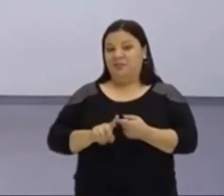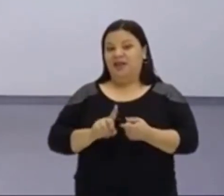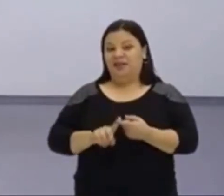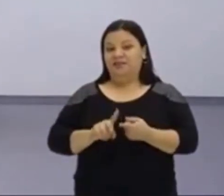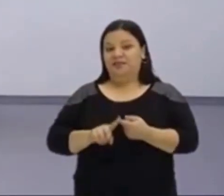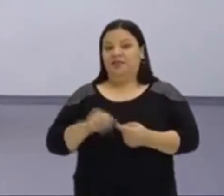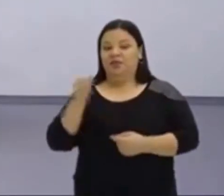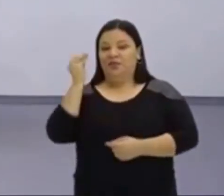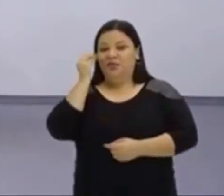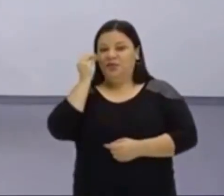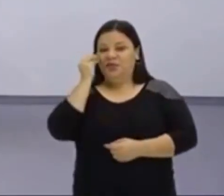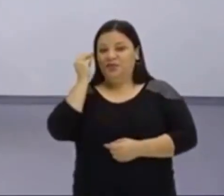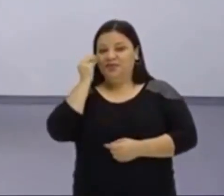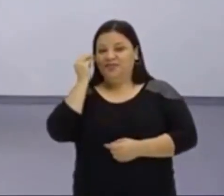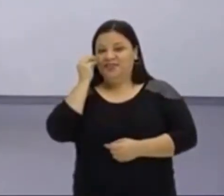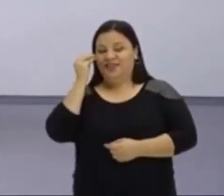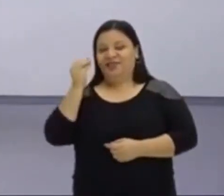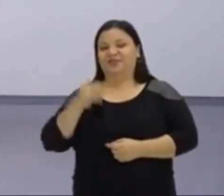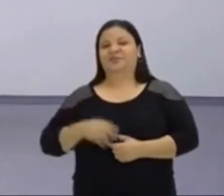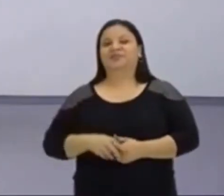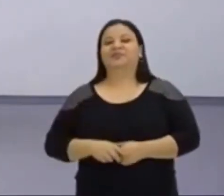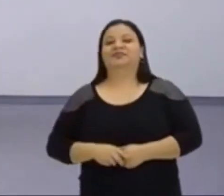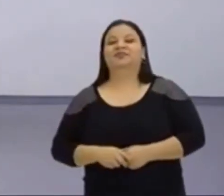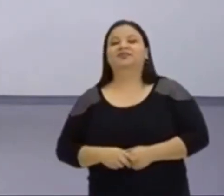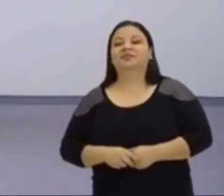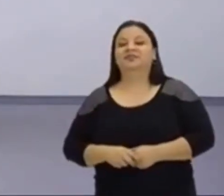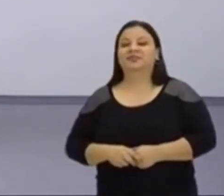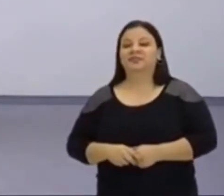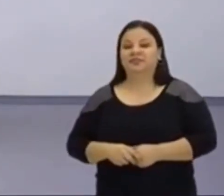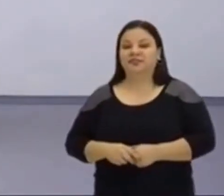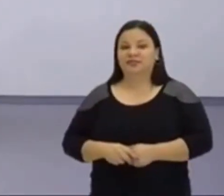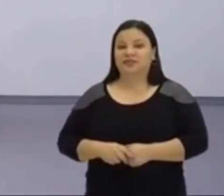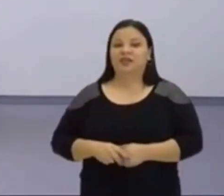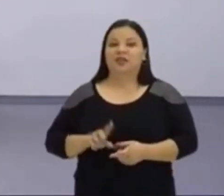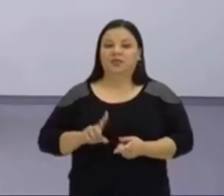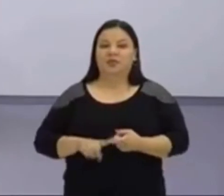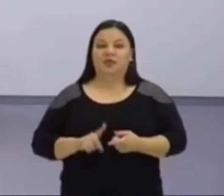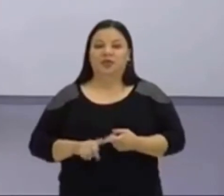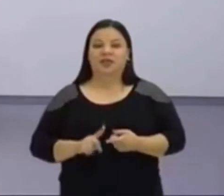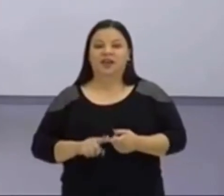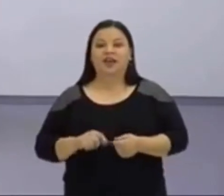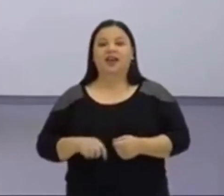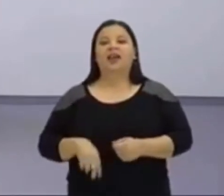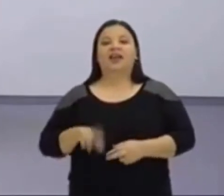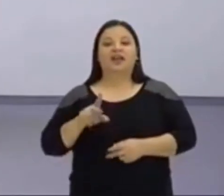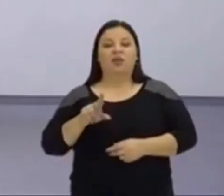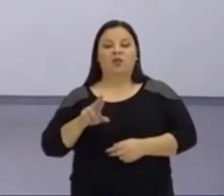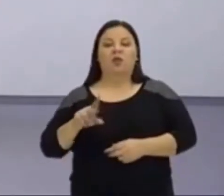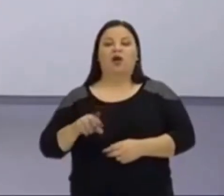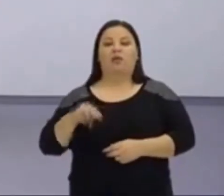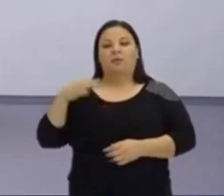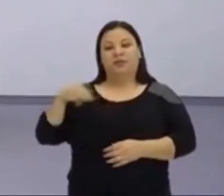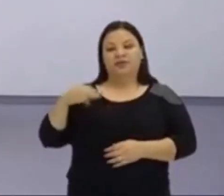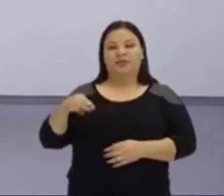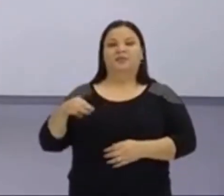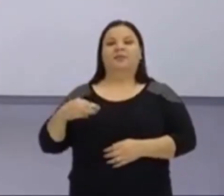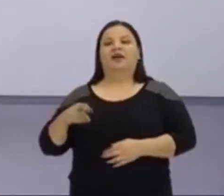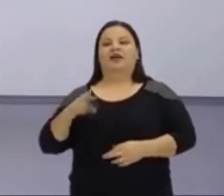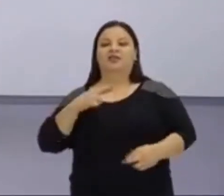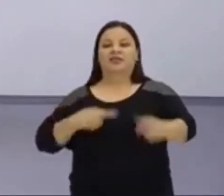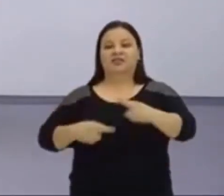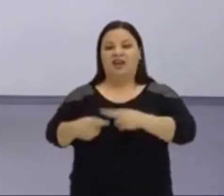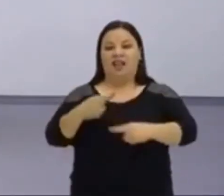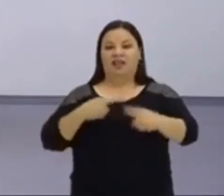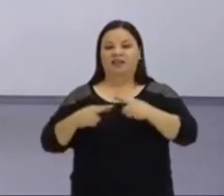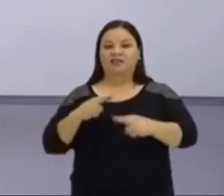ligado lá na minha aula, que nem quero falar depois, que elas vão te fazer lembrar de algumas aulas de física. Isso. Porque tu vai ver a relação entre a